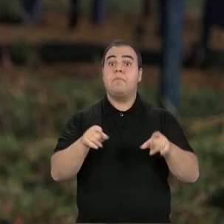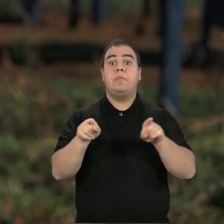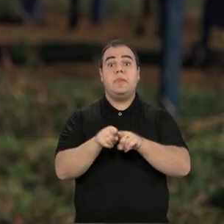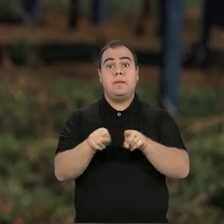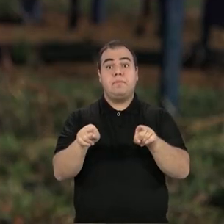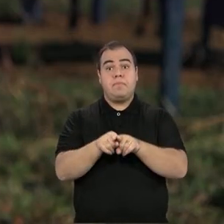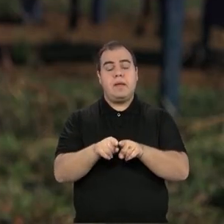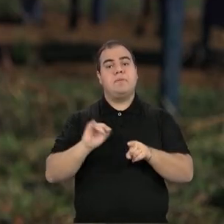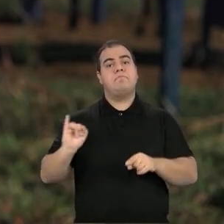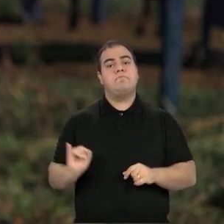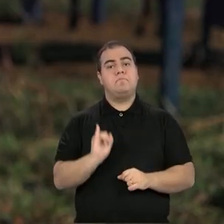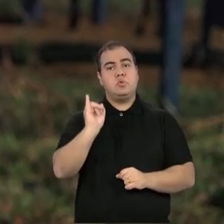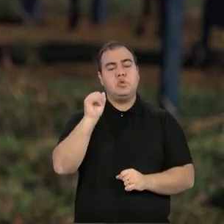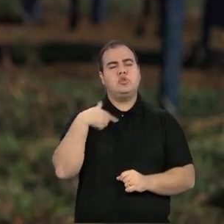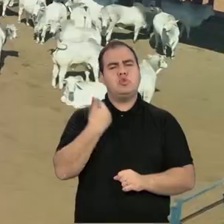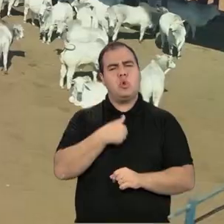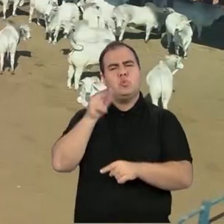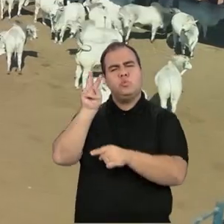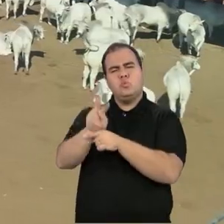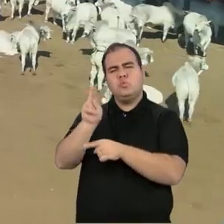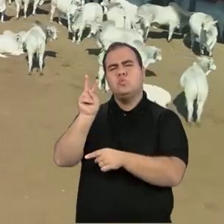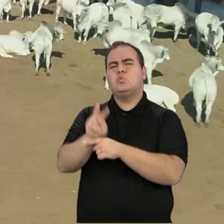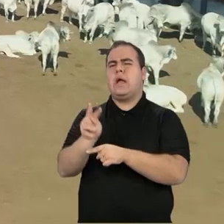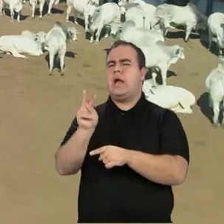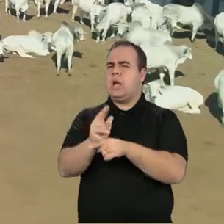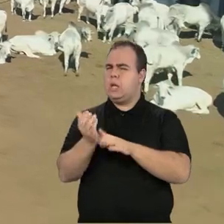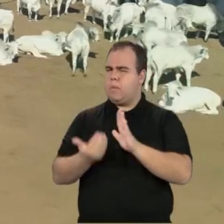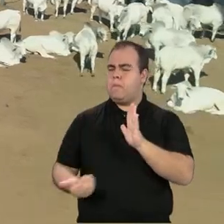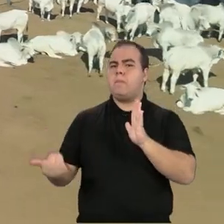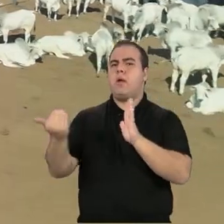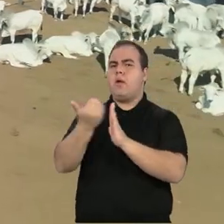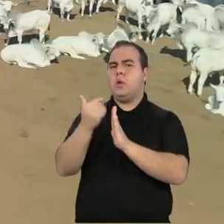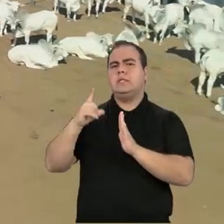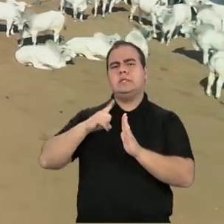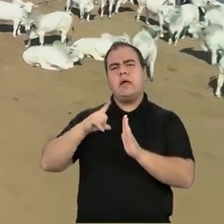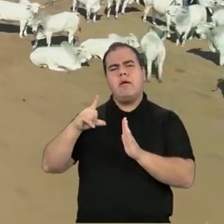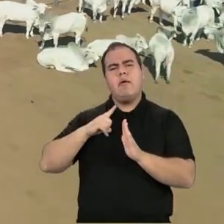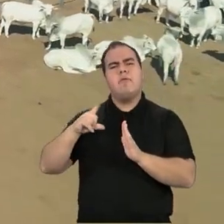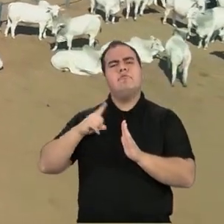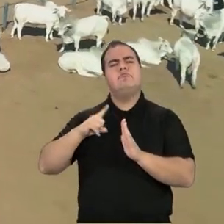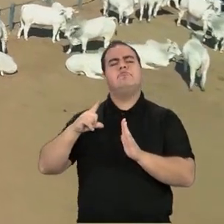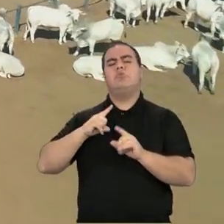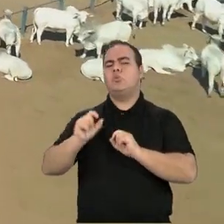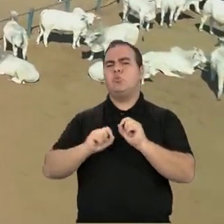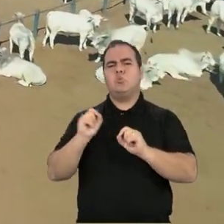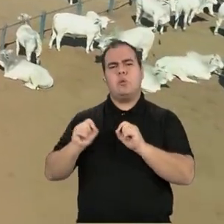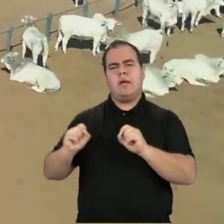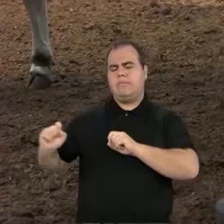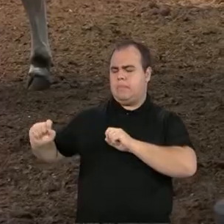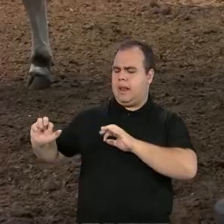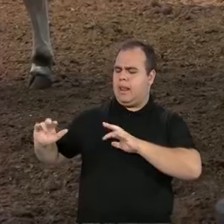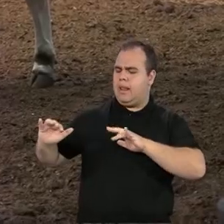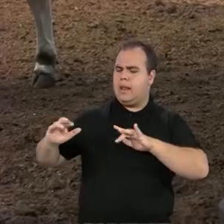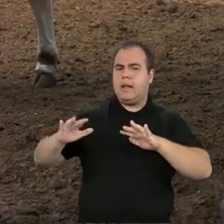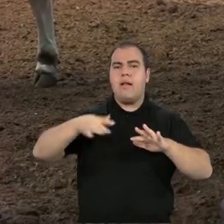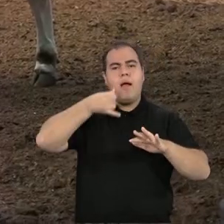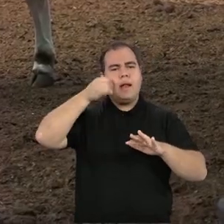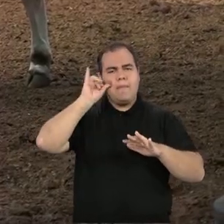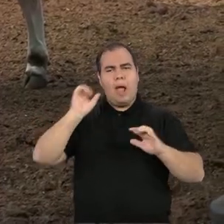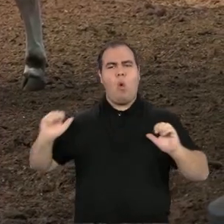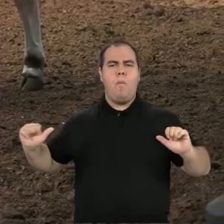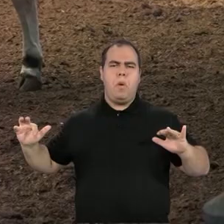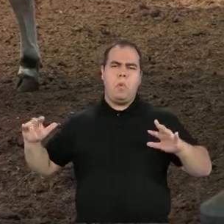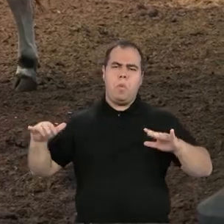necessário que nós tenhamos um cuidado maior. Existe uma maior densidade populacional, mais animais por metro quadrado.